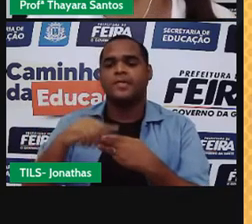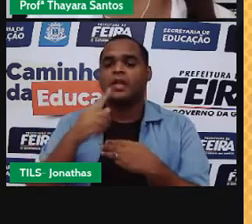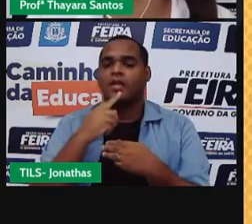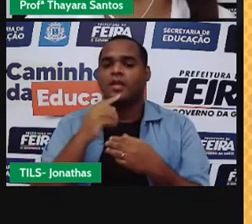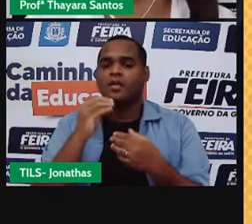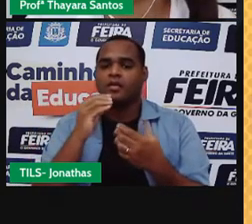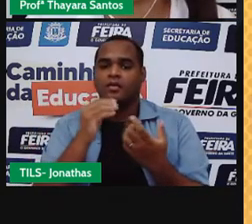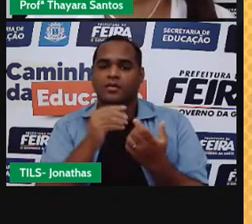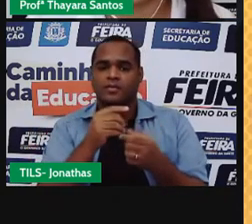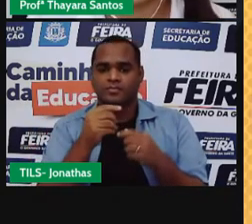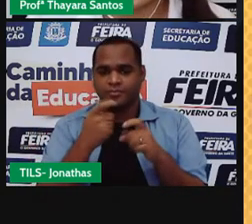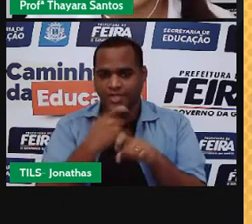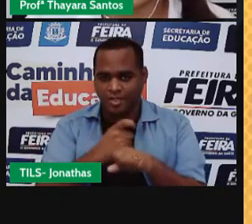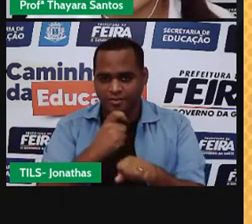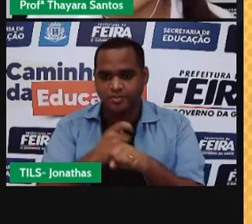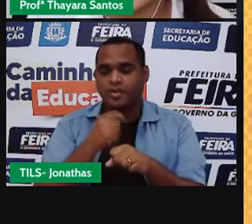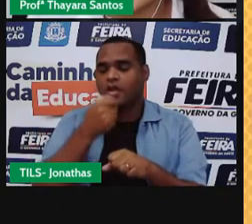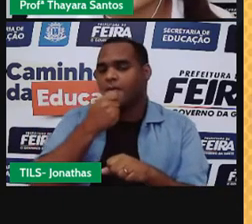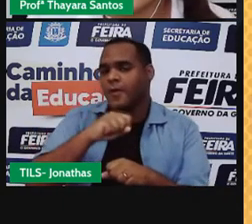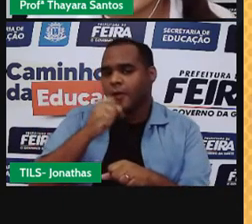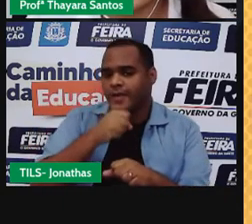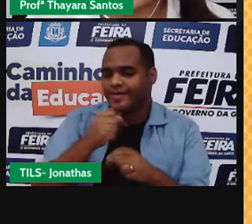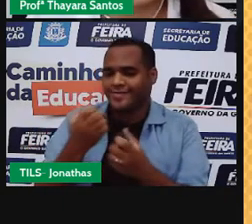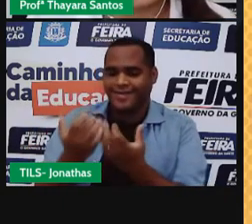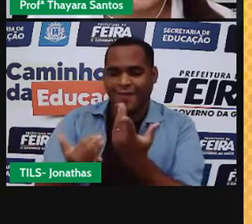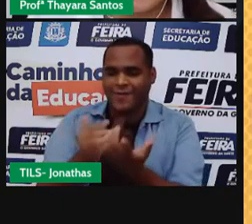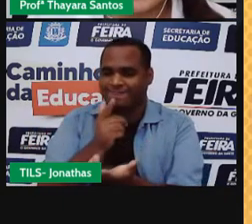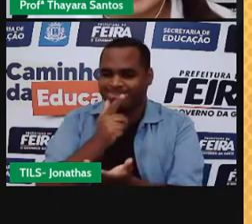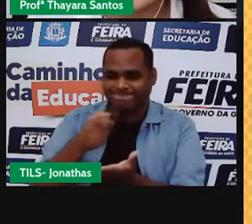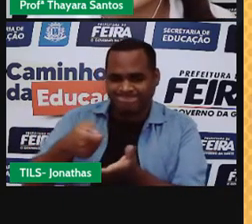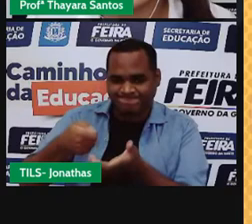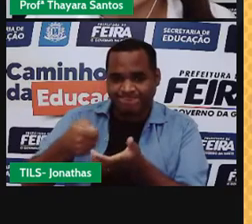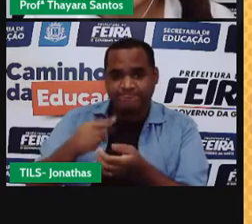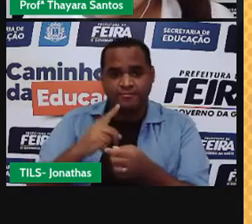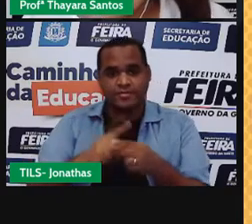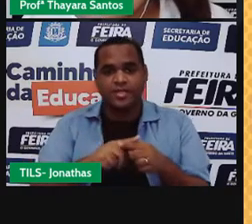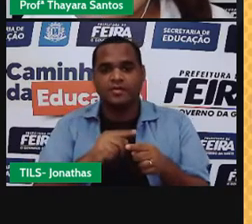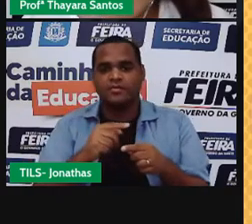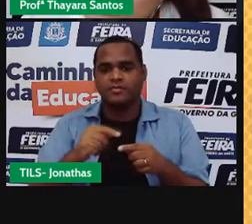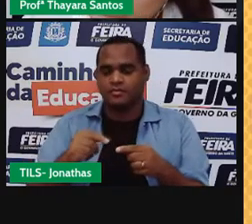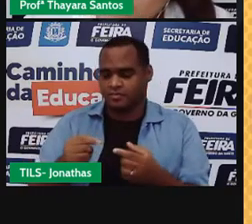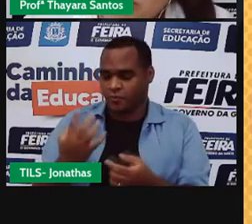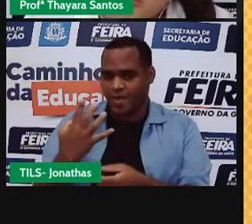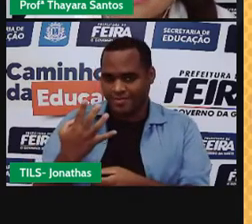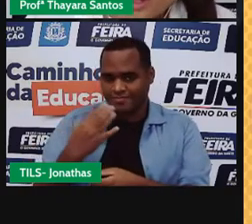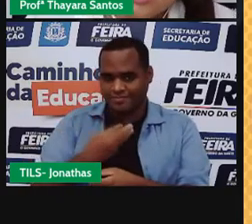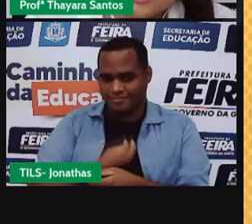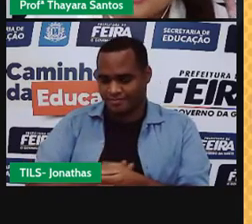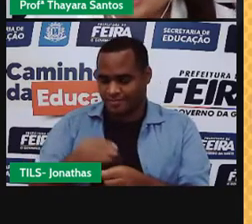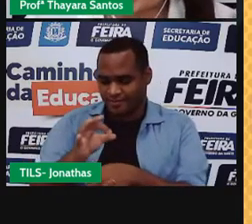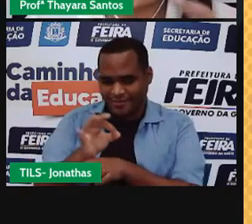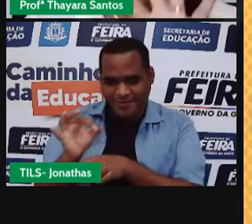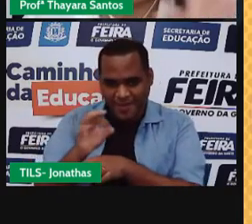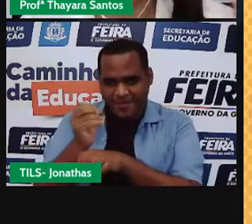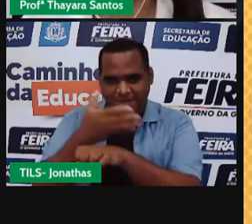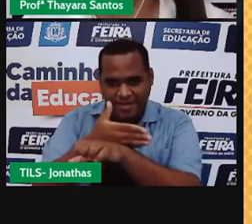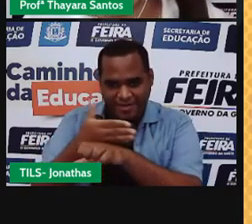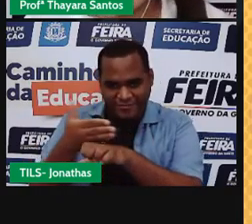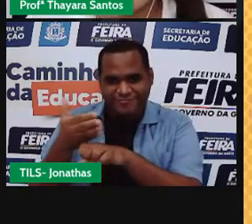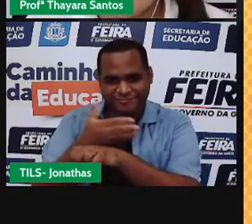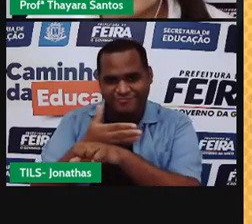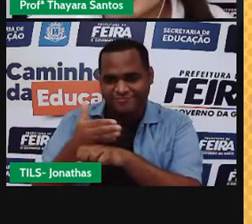derretendo. Uma panela com água fervendo. Aqui eu tenho a naftalina. E aqui eu tenho um box de banheiro